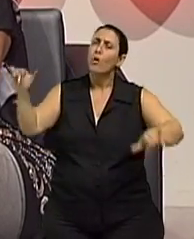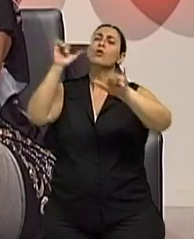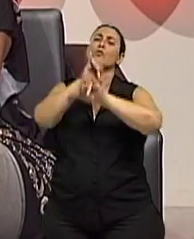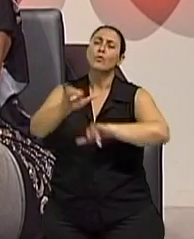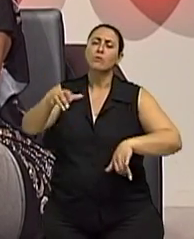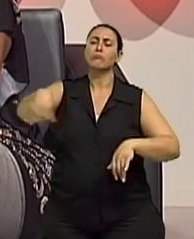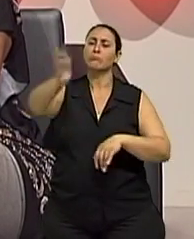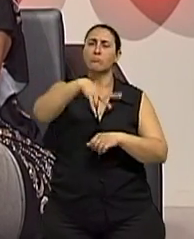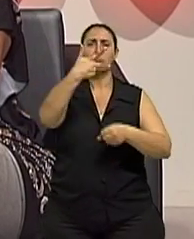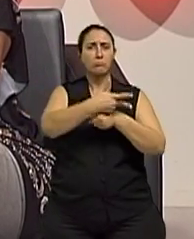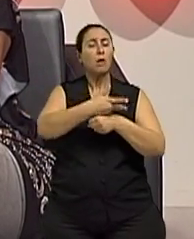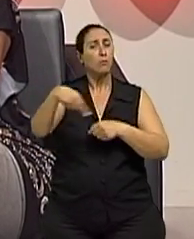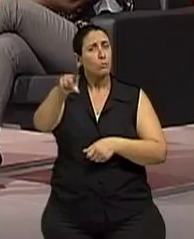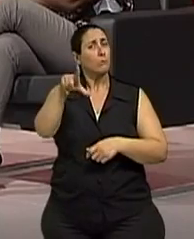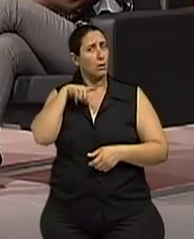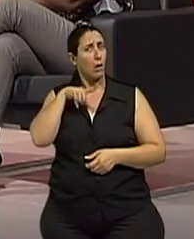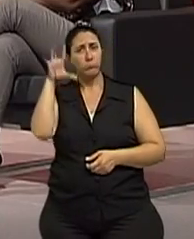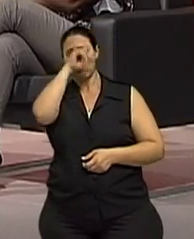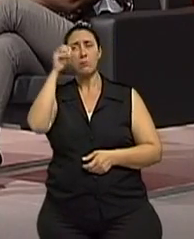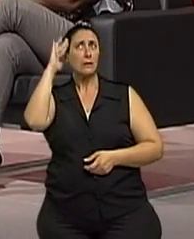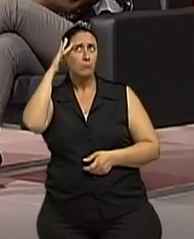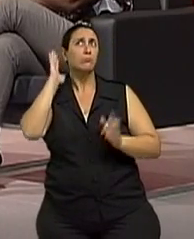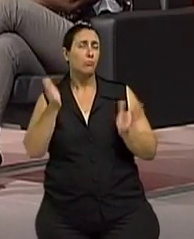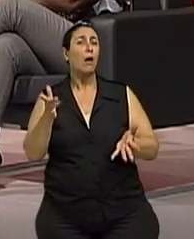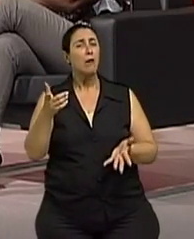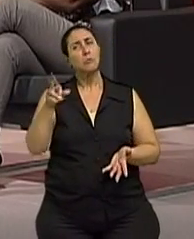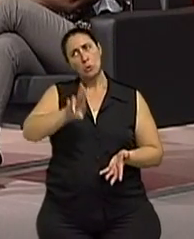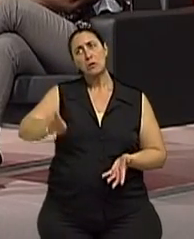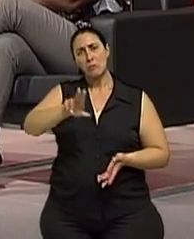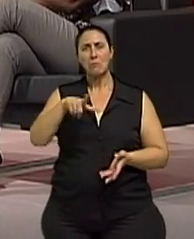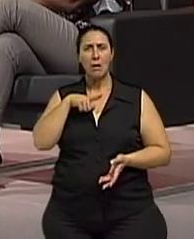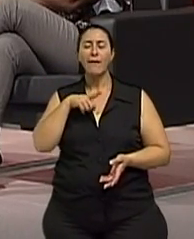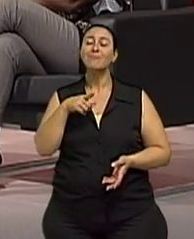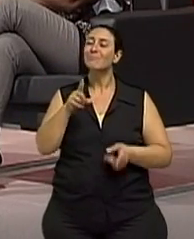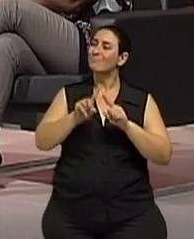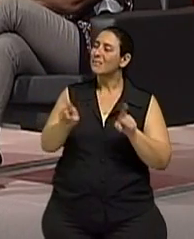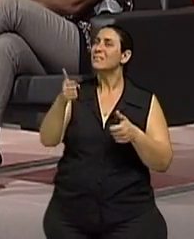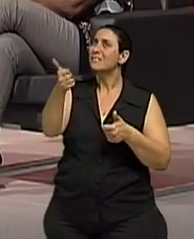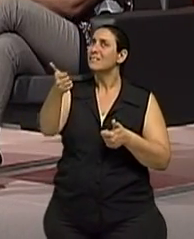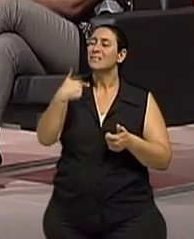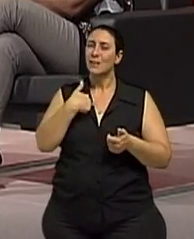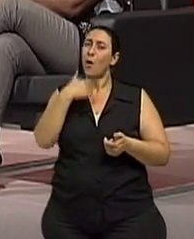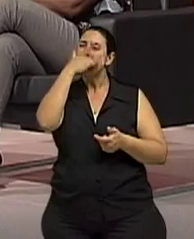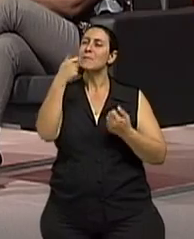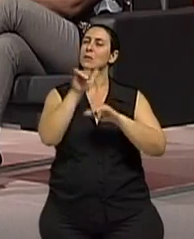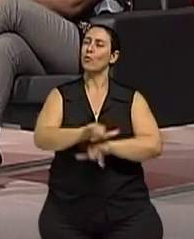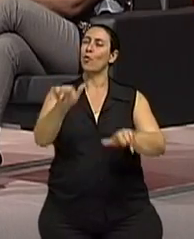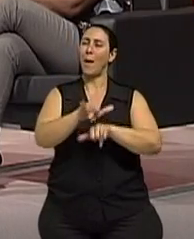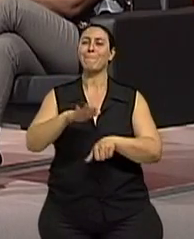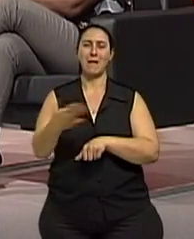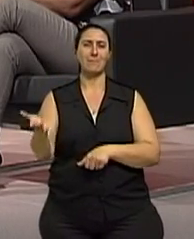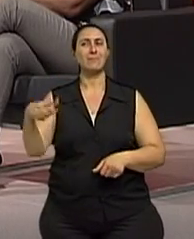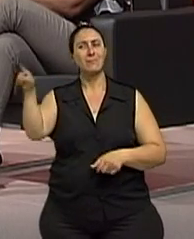tendo conhecimento da população. E as pessoas estão utilizando, né, doutor? Estão, estão utilizando. Mas eu acho que deveria ser mais divulgado isso.